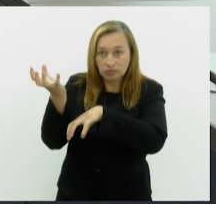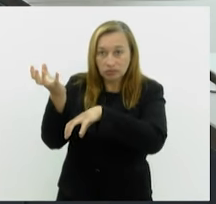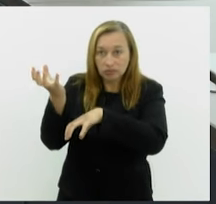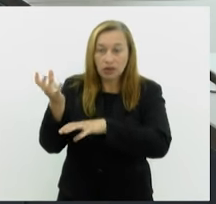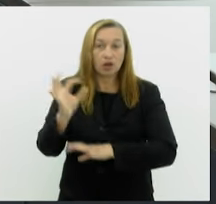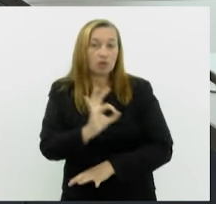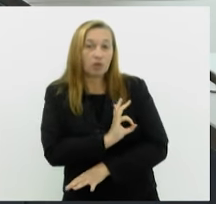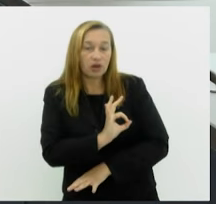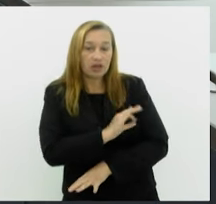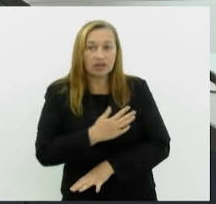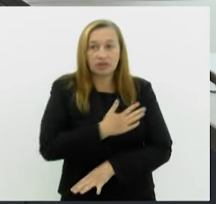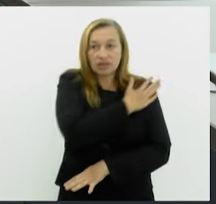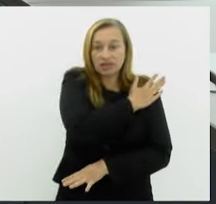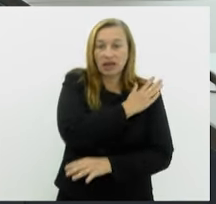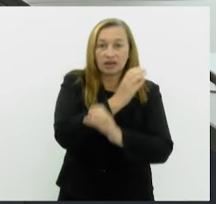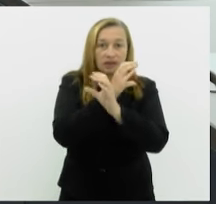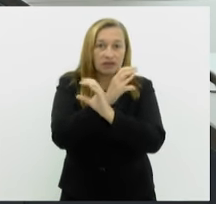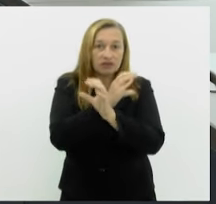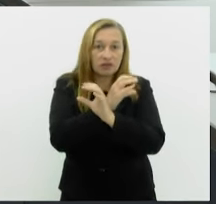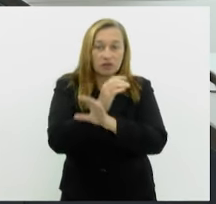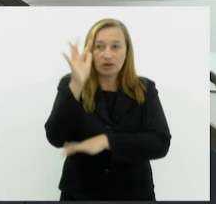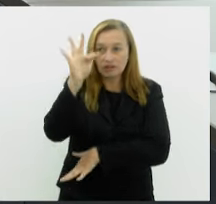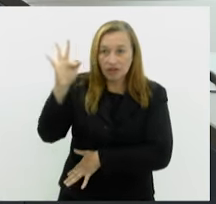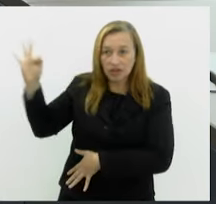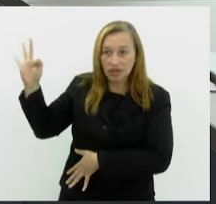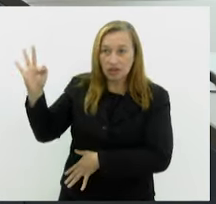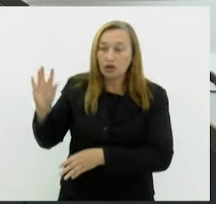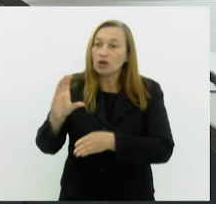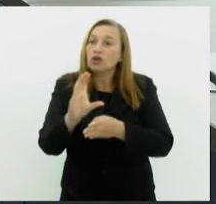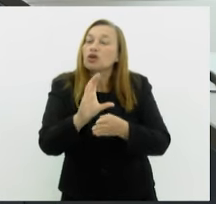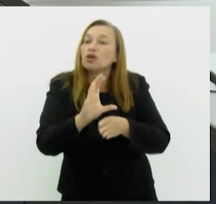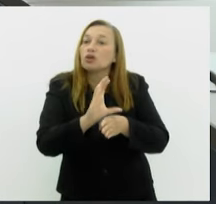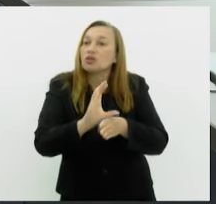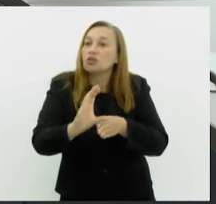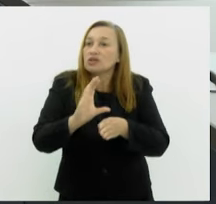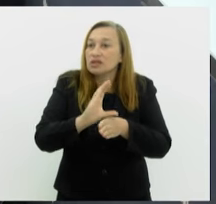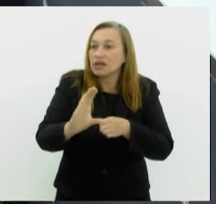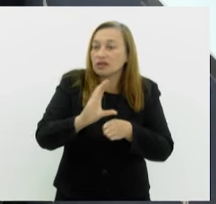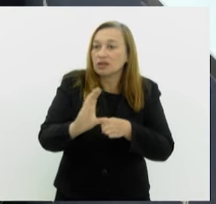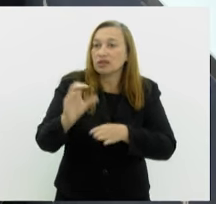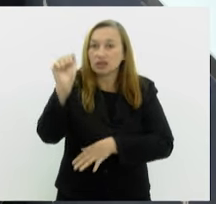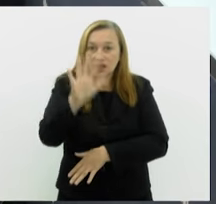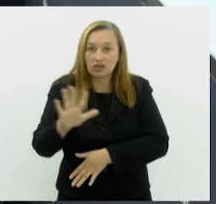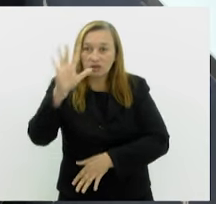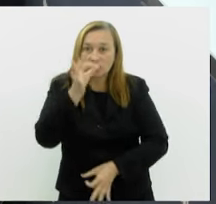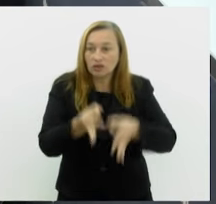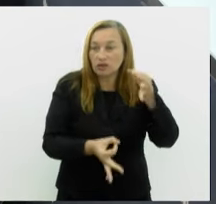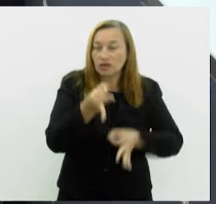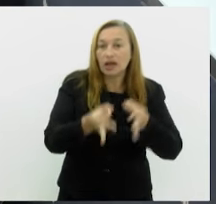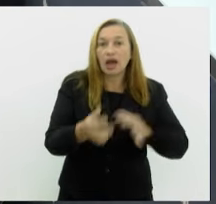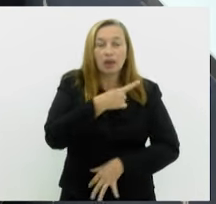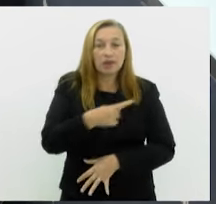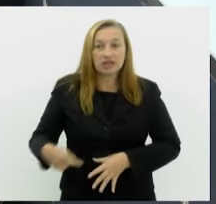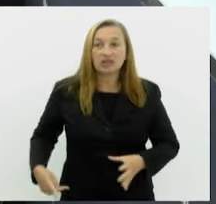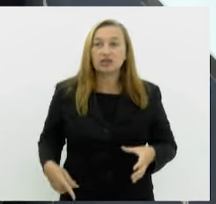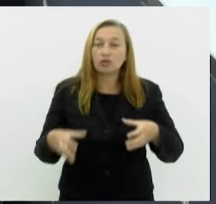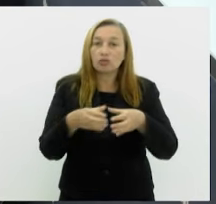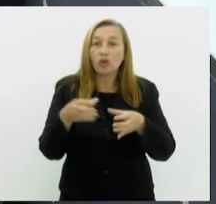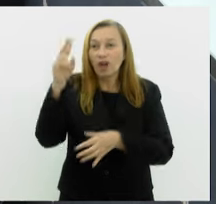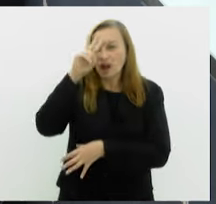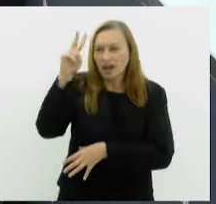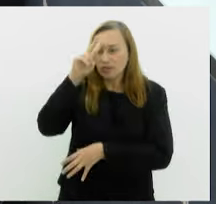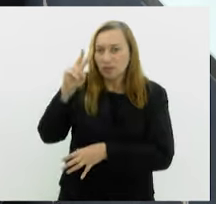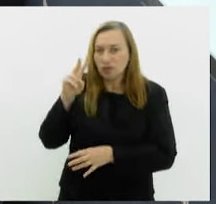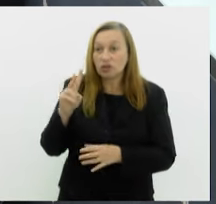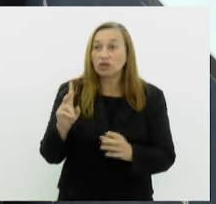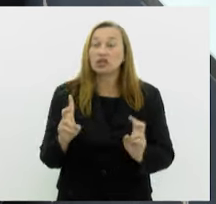Polícias Militar, Civil e Federal e o Conselho Nacional de Justiça. A presidente da comissão relembrou fatos que foram debatidos